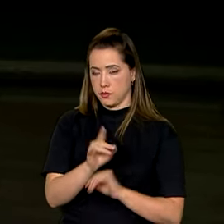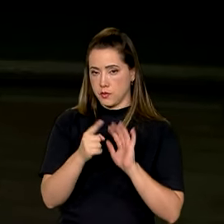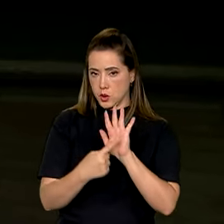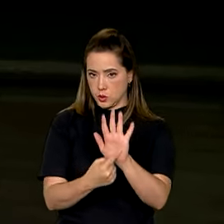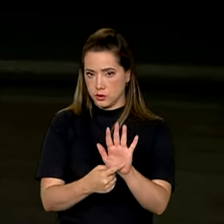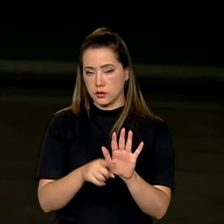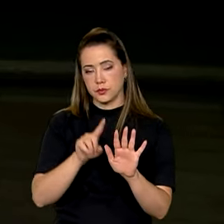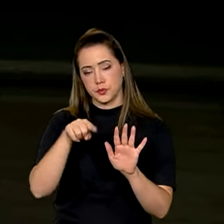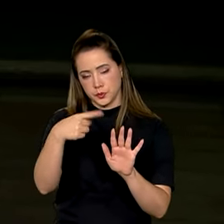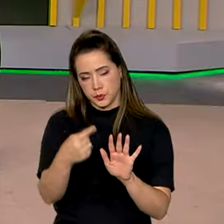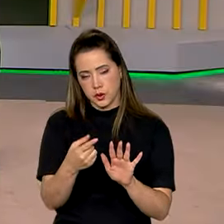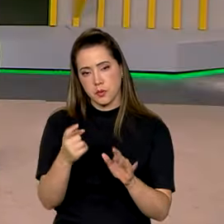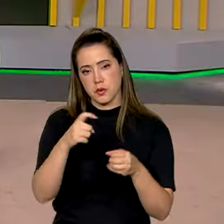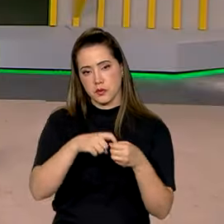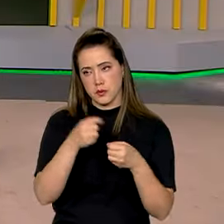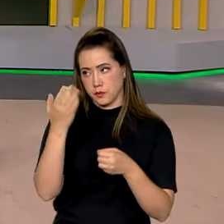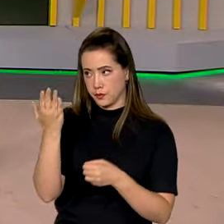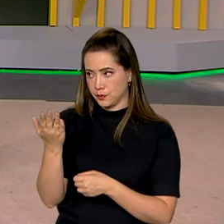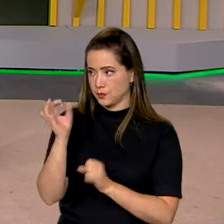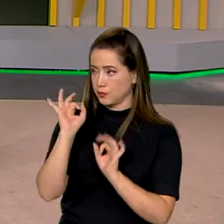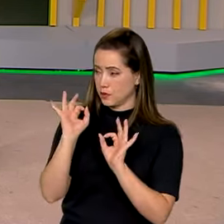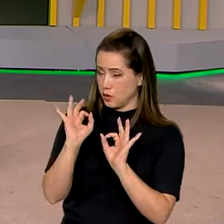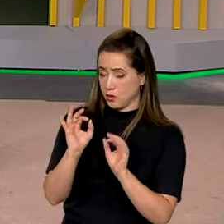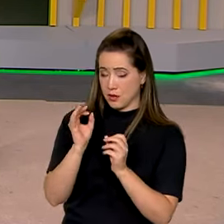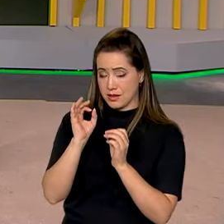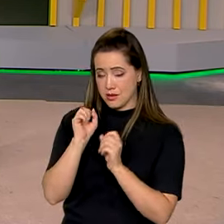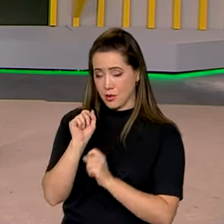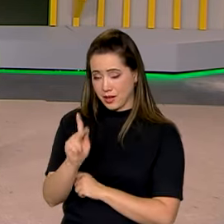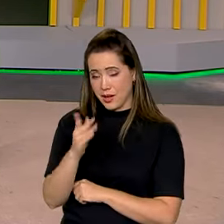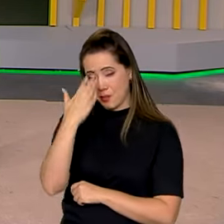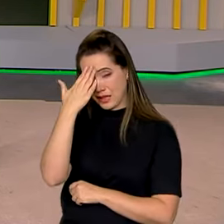Volto com vocês no estúdio. Está ótimo. Muito obrigado, Gabriela. Boa noite para você.